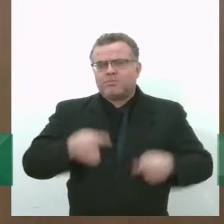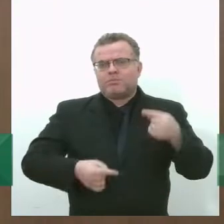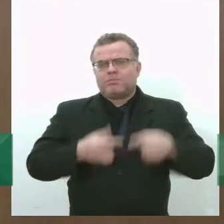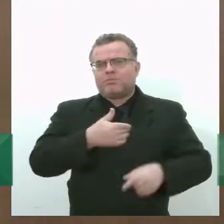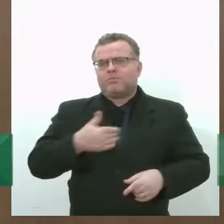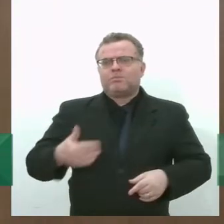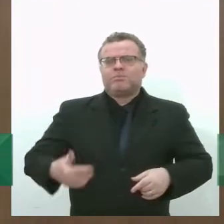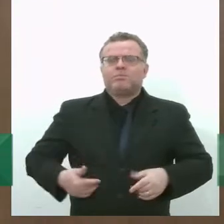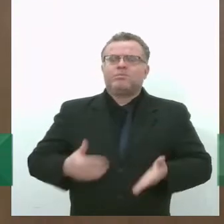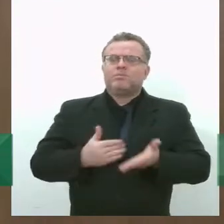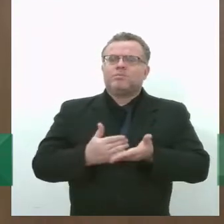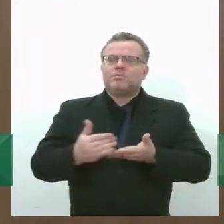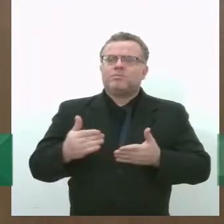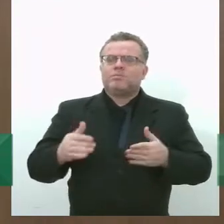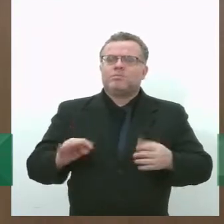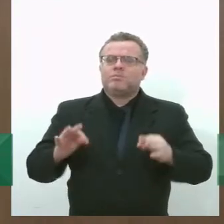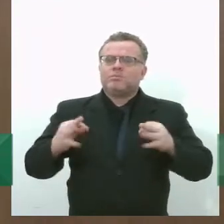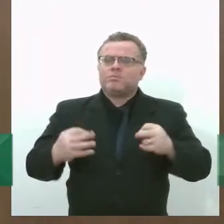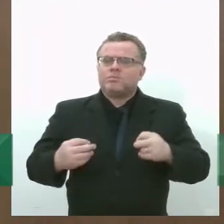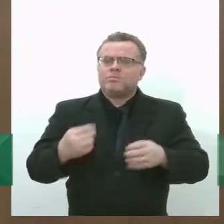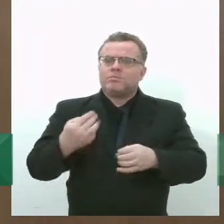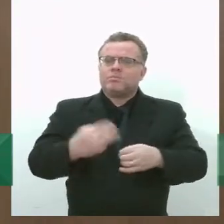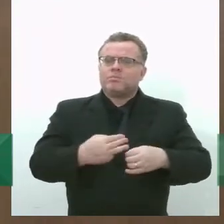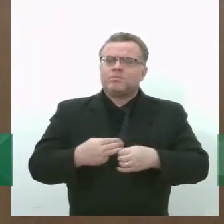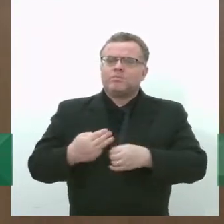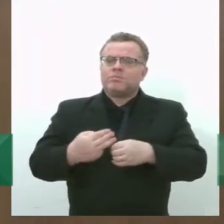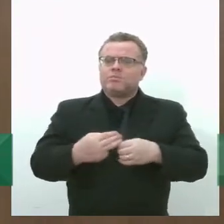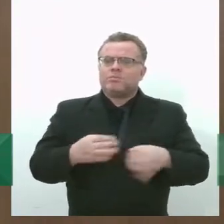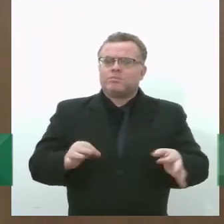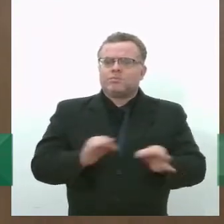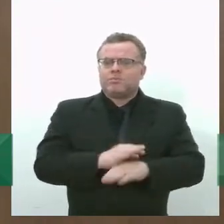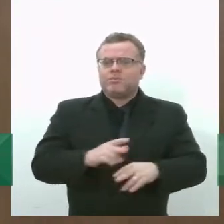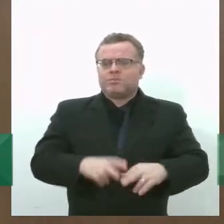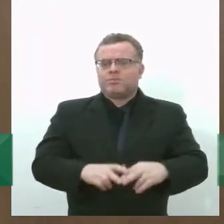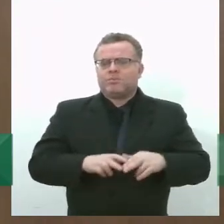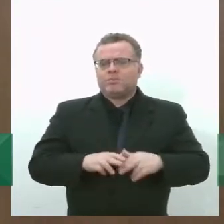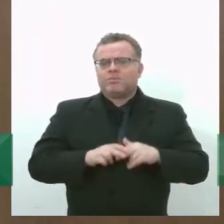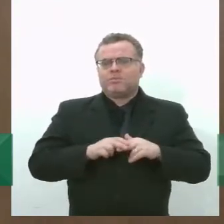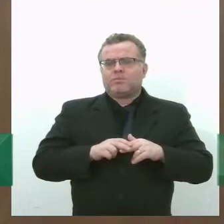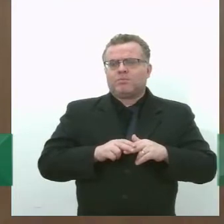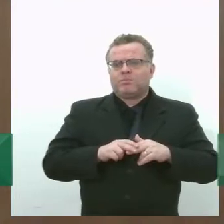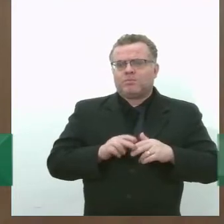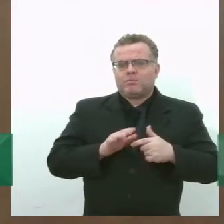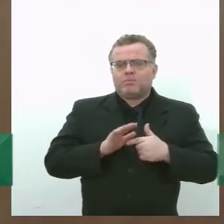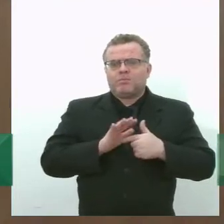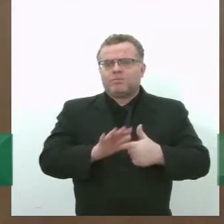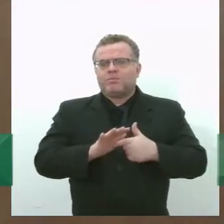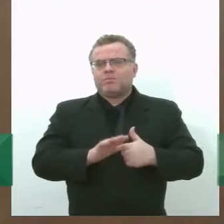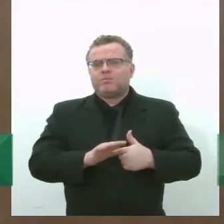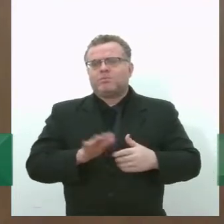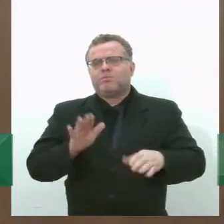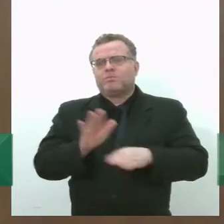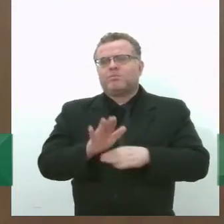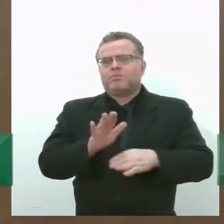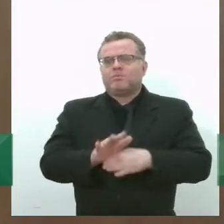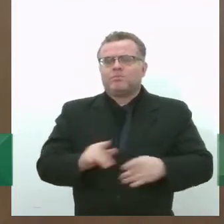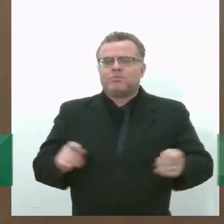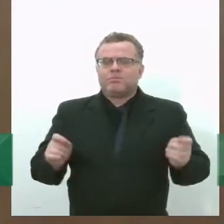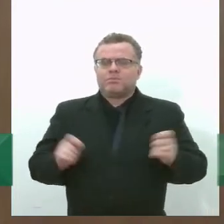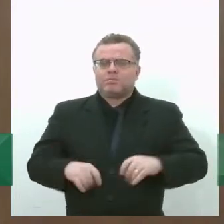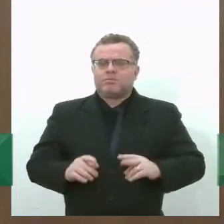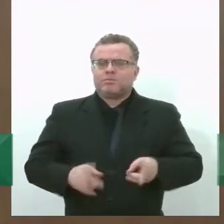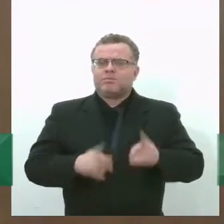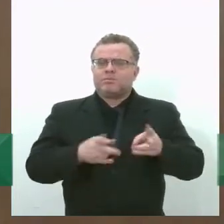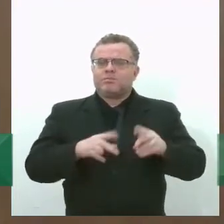municípios? Como é que você avalia isso? Então, isso acaba facilitando a gente, na